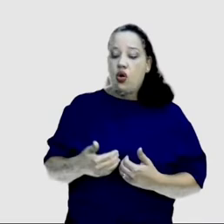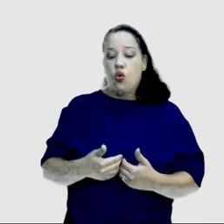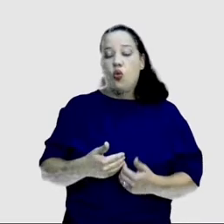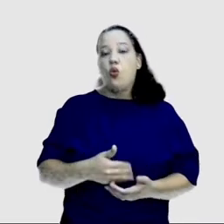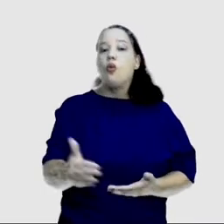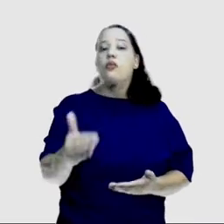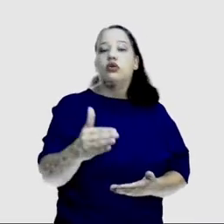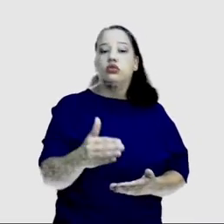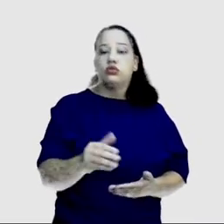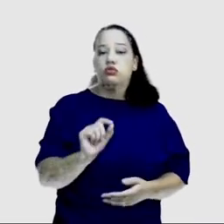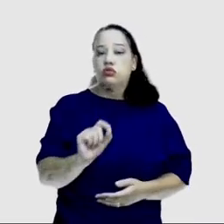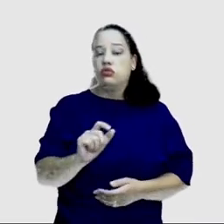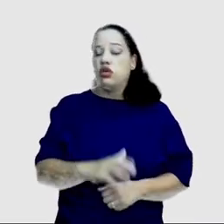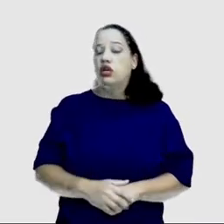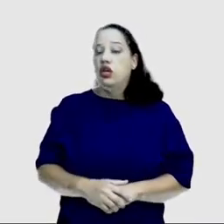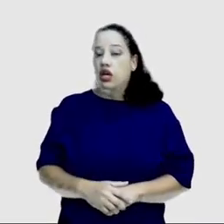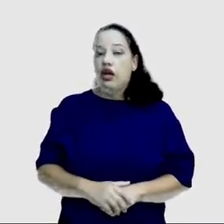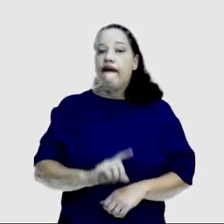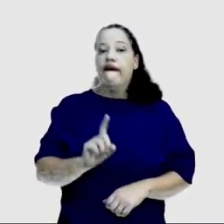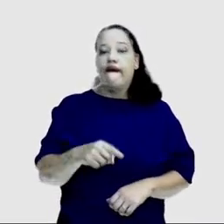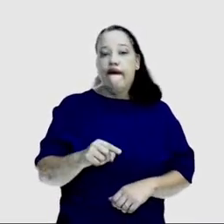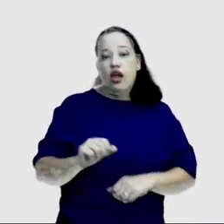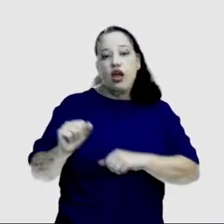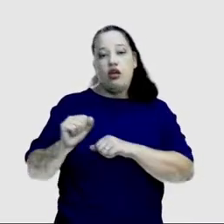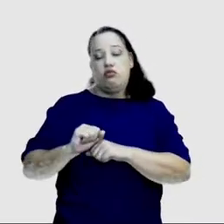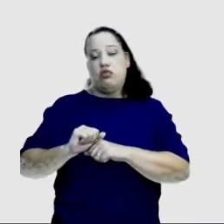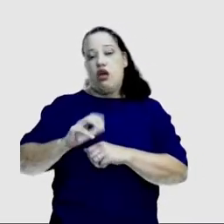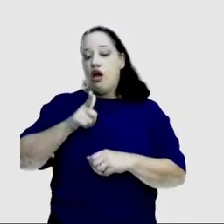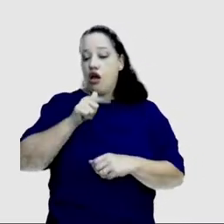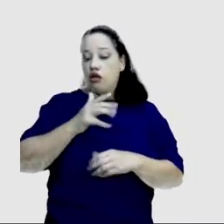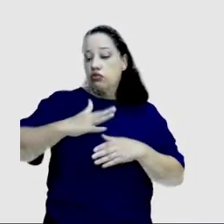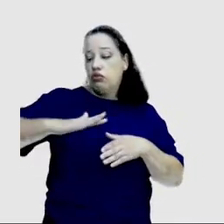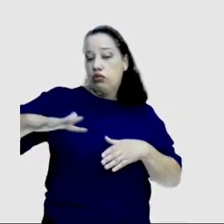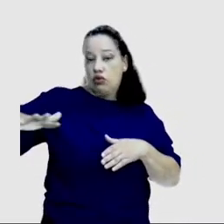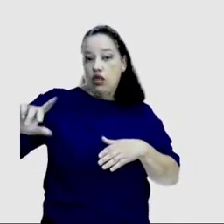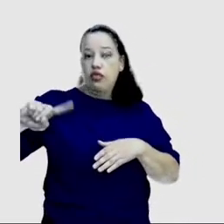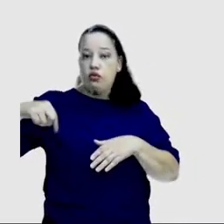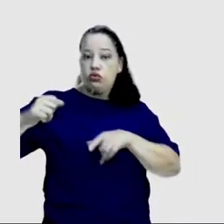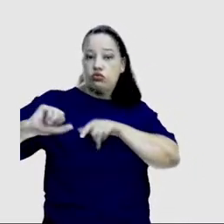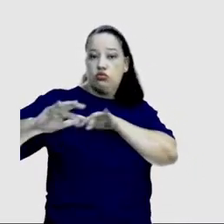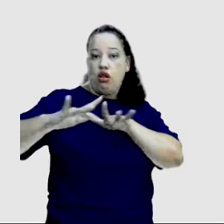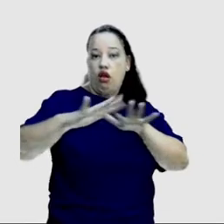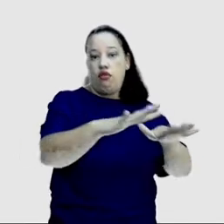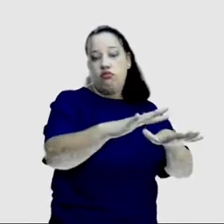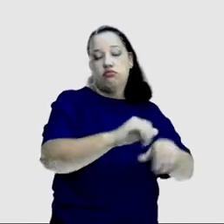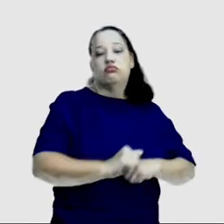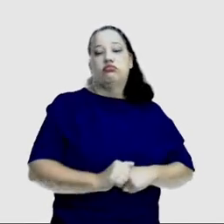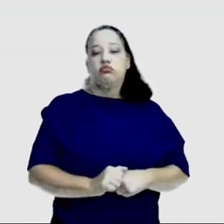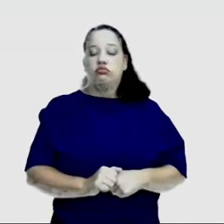pela área do litoral e foi se aprofundando nesse processo de exploração.